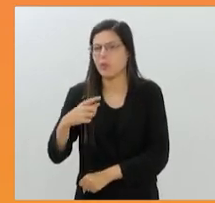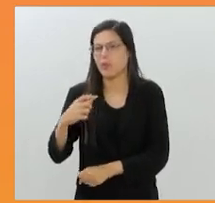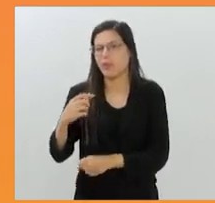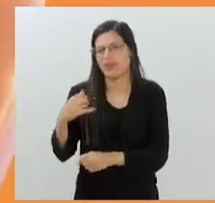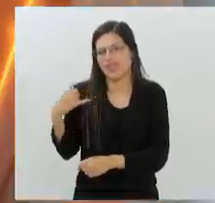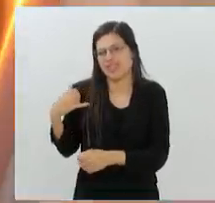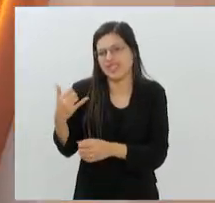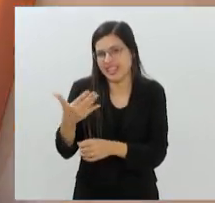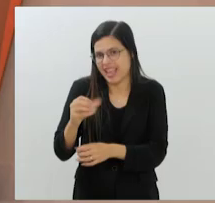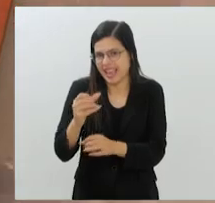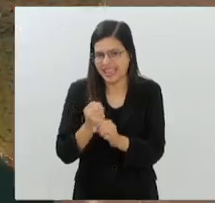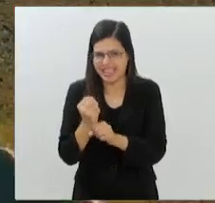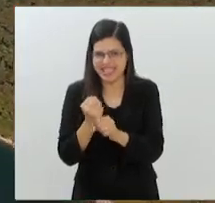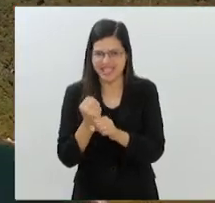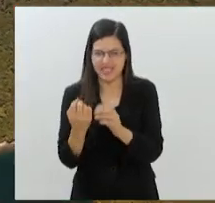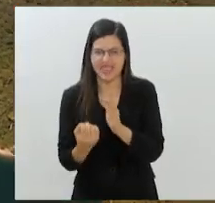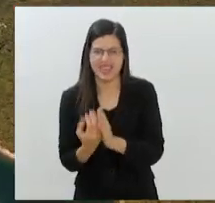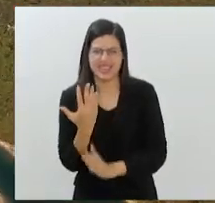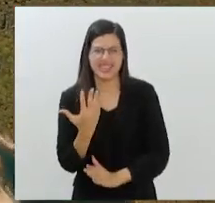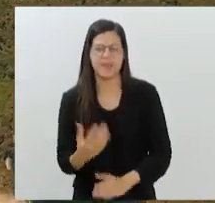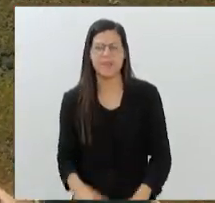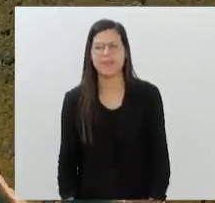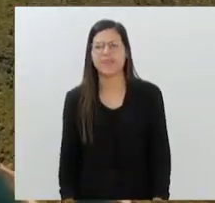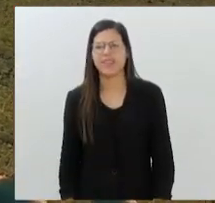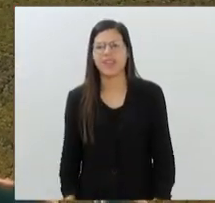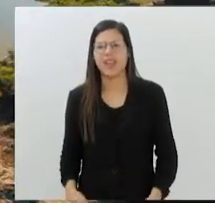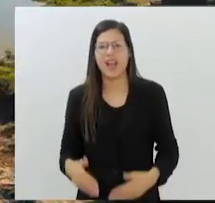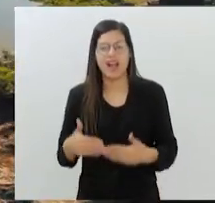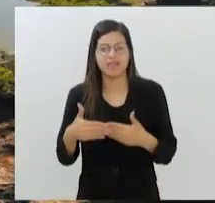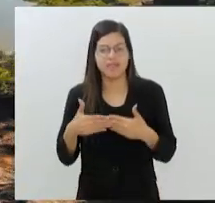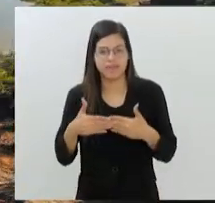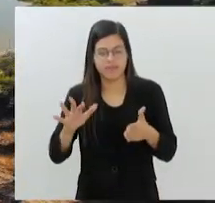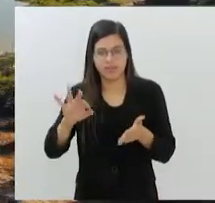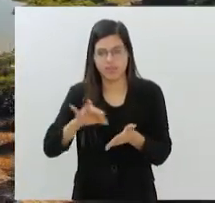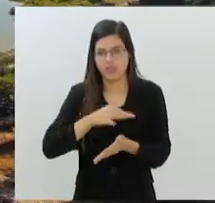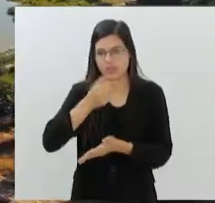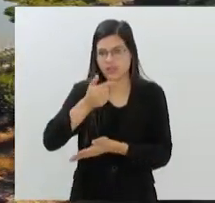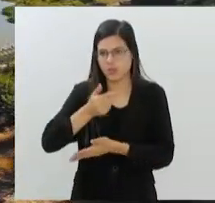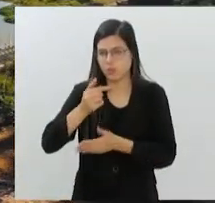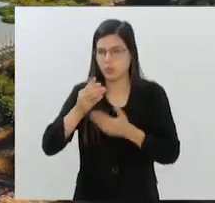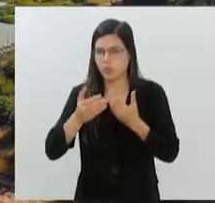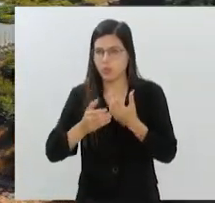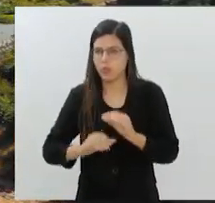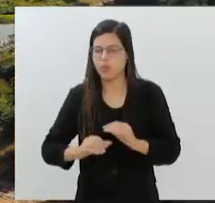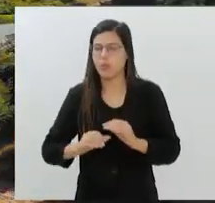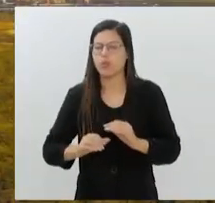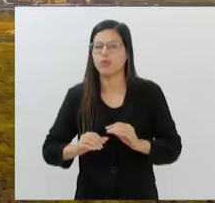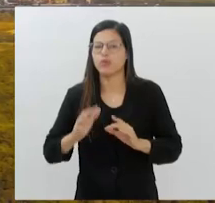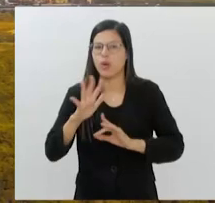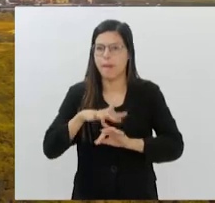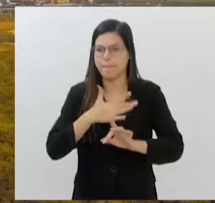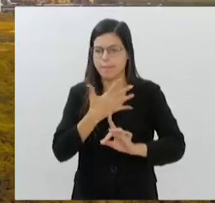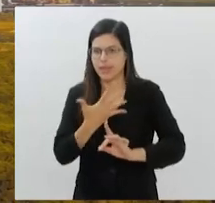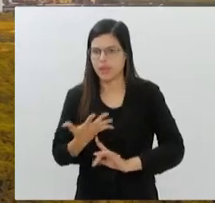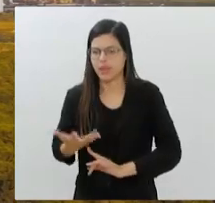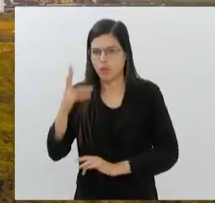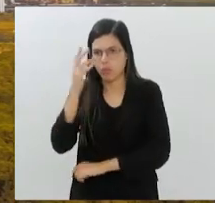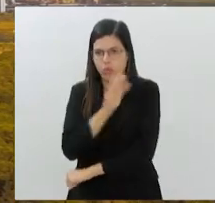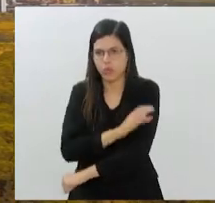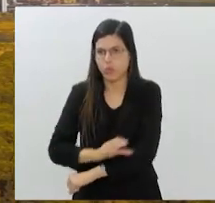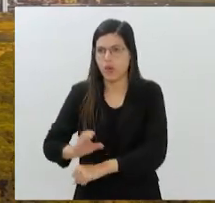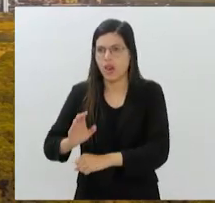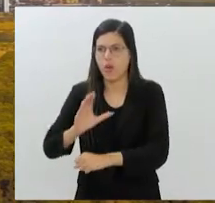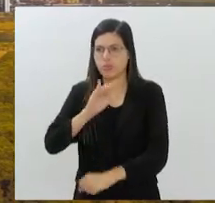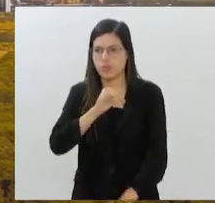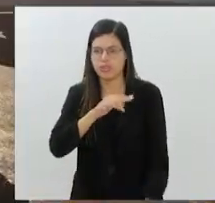existência. Estão abertas inscrições para a segunda edição do concurso ambiental e cultural Cine Guandu, promovido